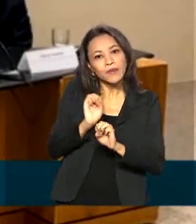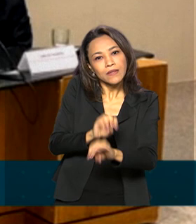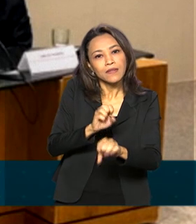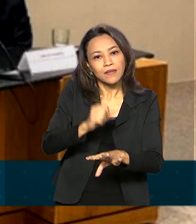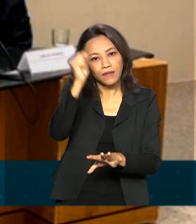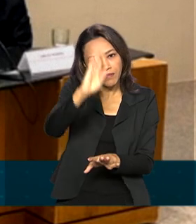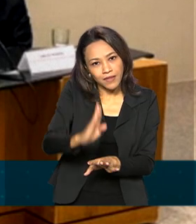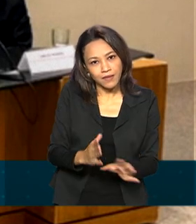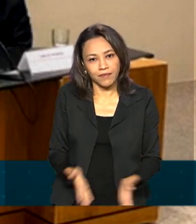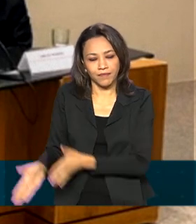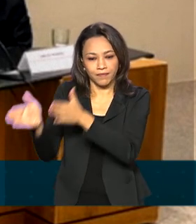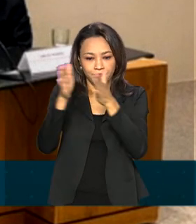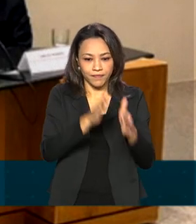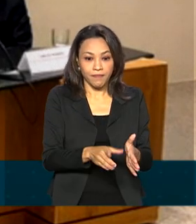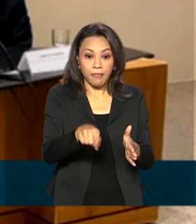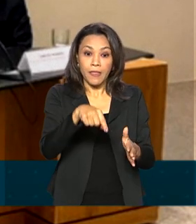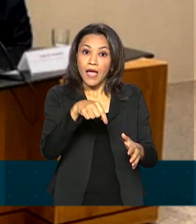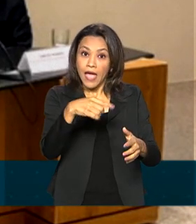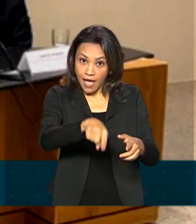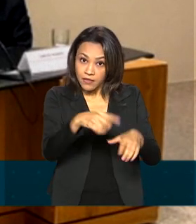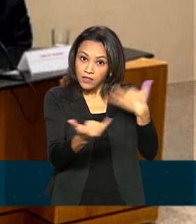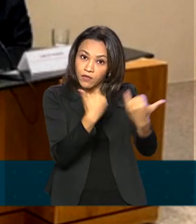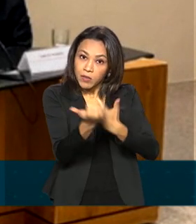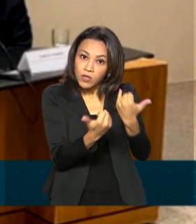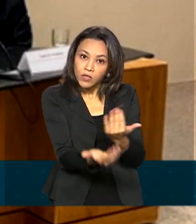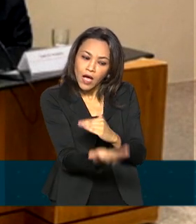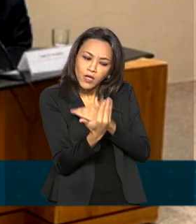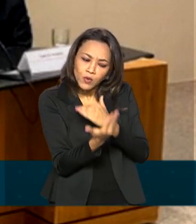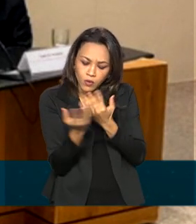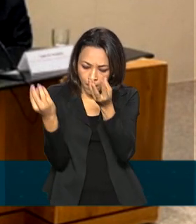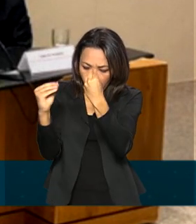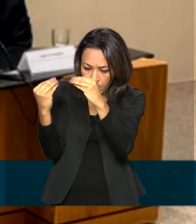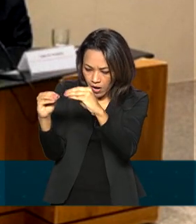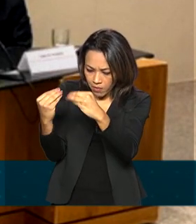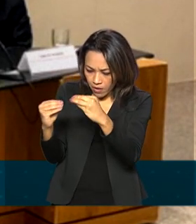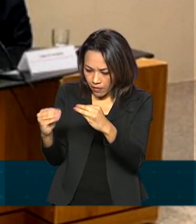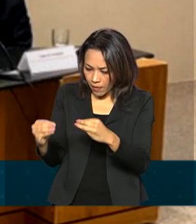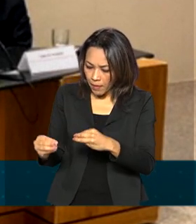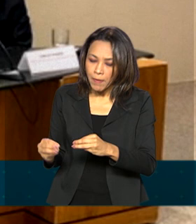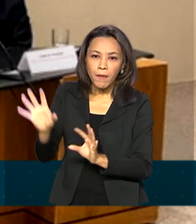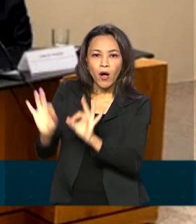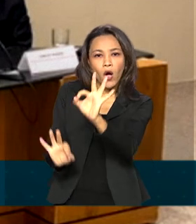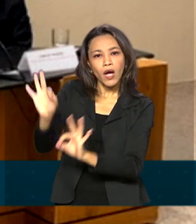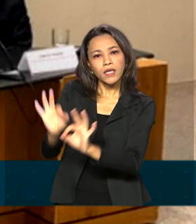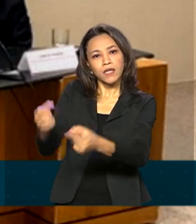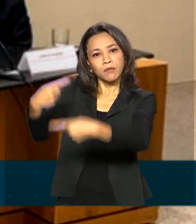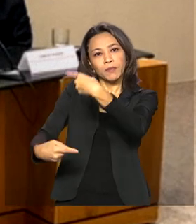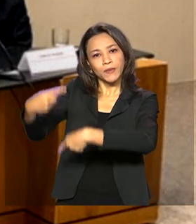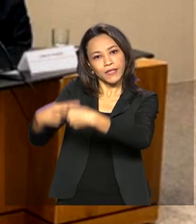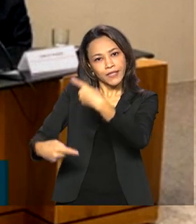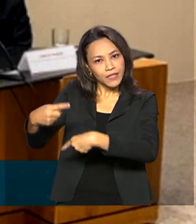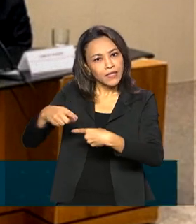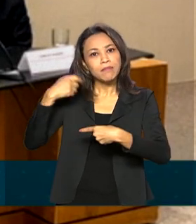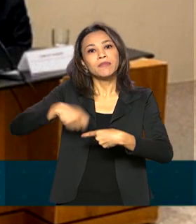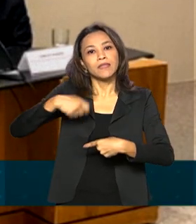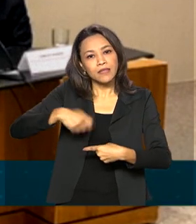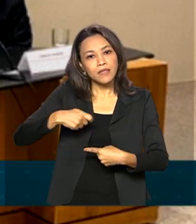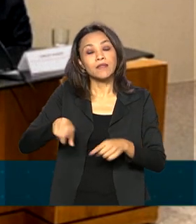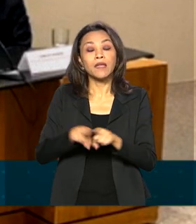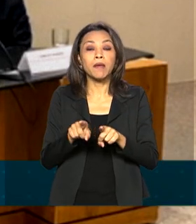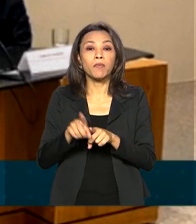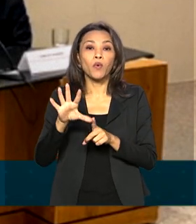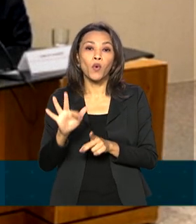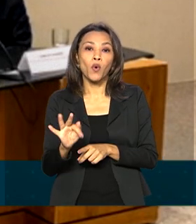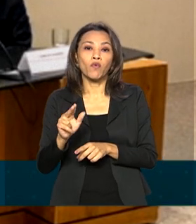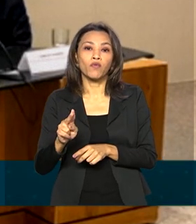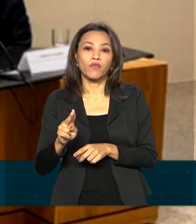que elaboramos políticas públicas precisamos dessas informações. Precisamos especialmente para o Fundeb, né, Silvia,